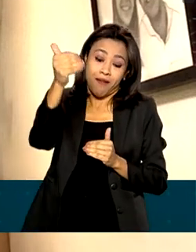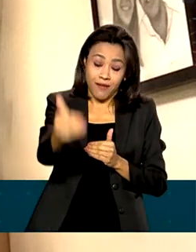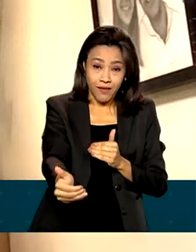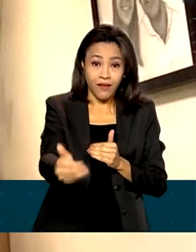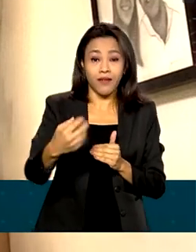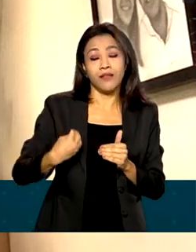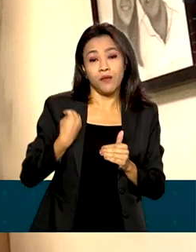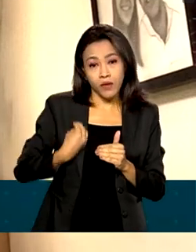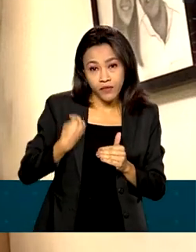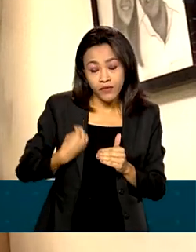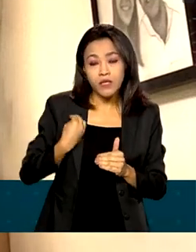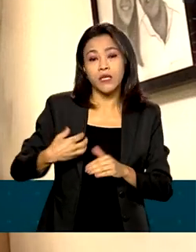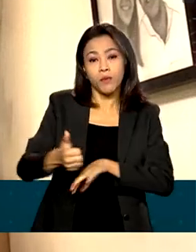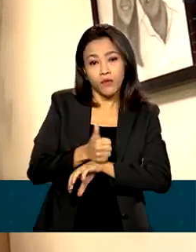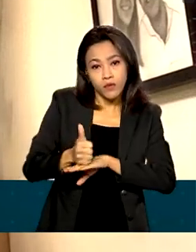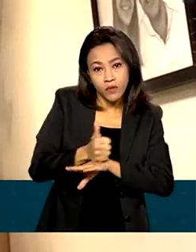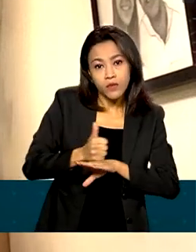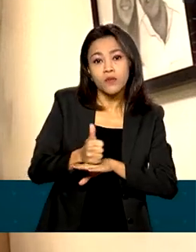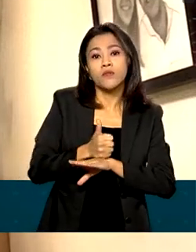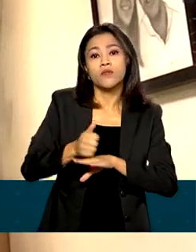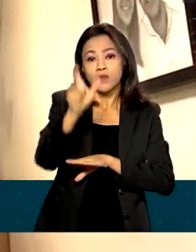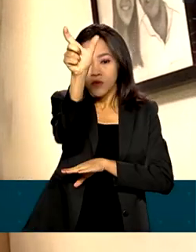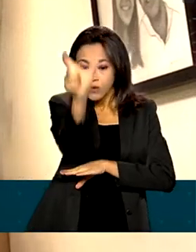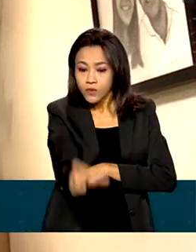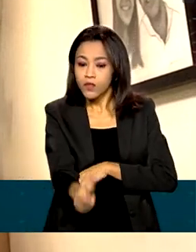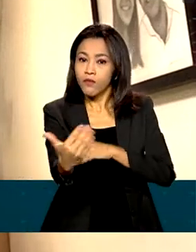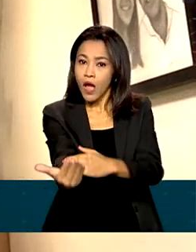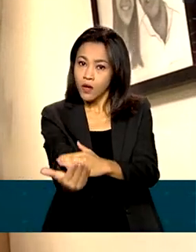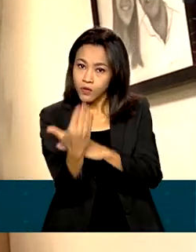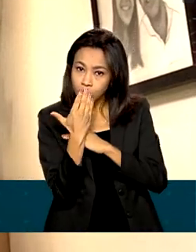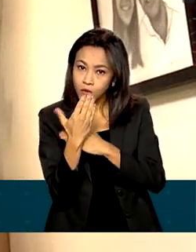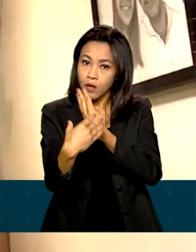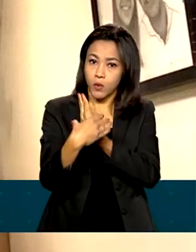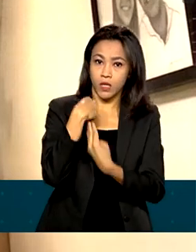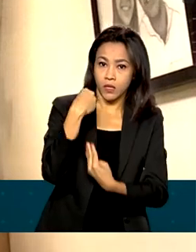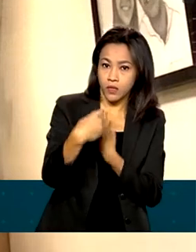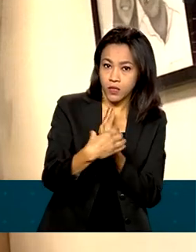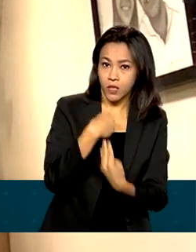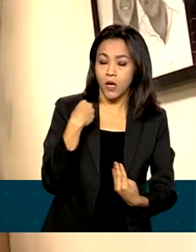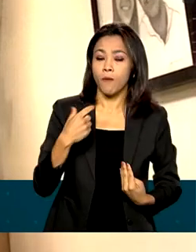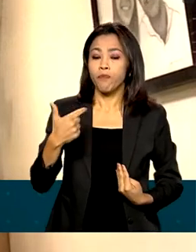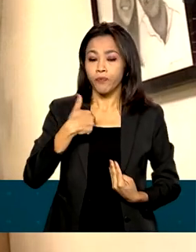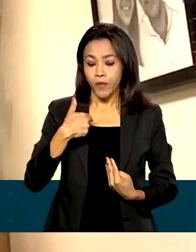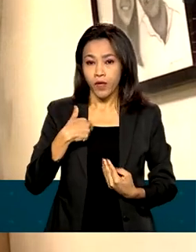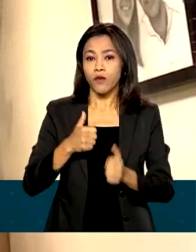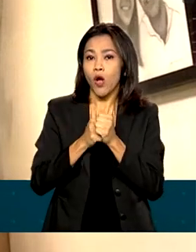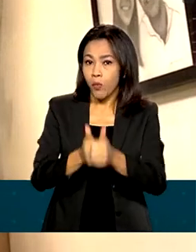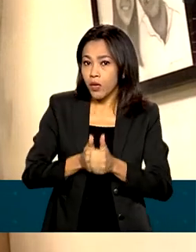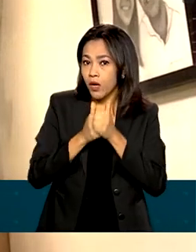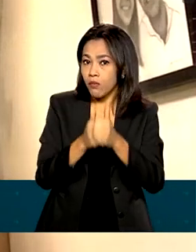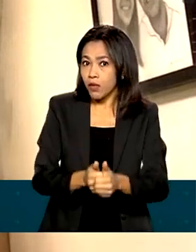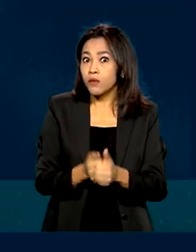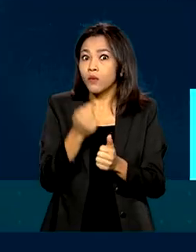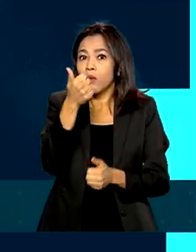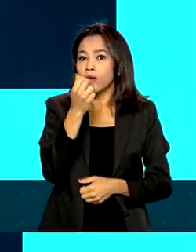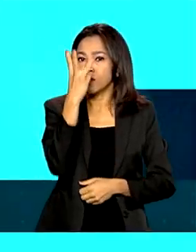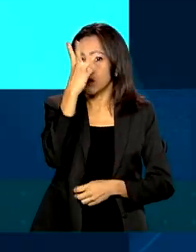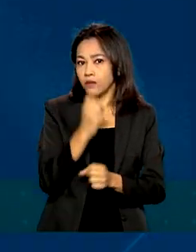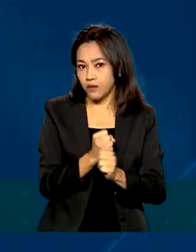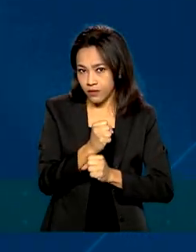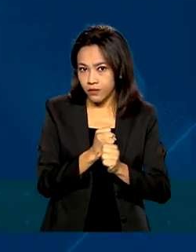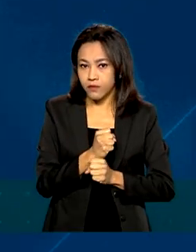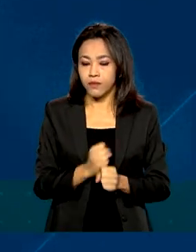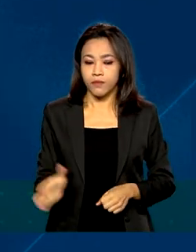profissional que vai te ajudar, te dar uma base, direcionamento. Eu fiz um acompanhamento aí por quase três anos. Para